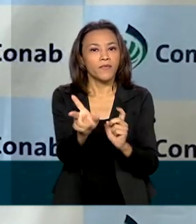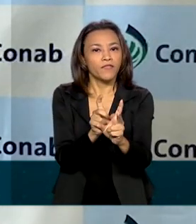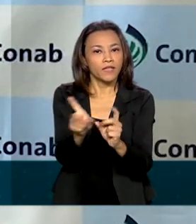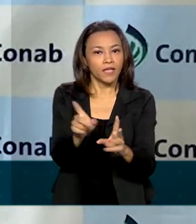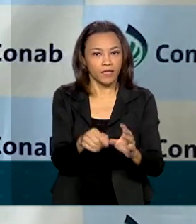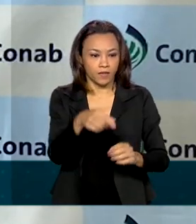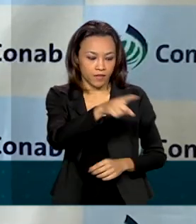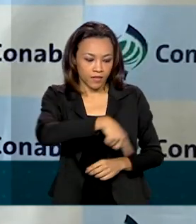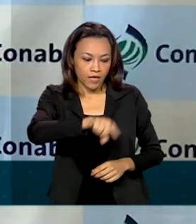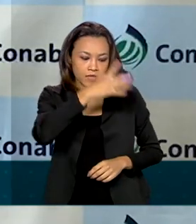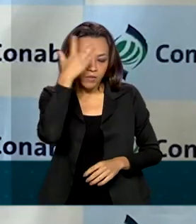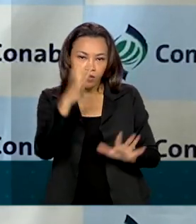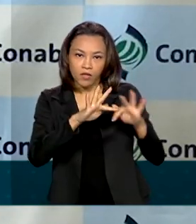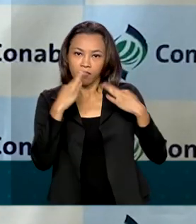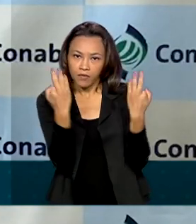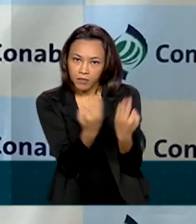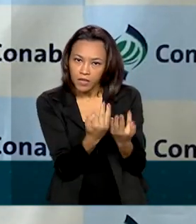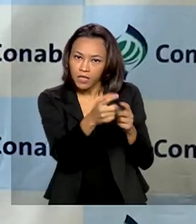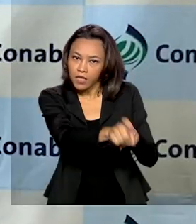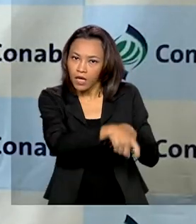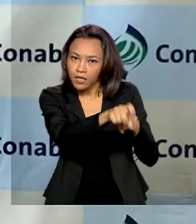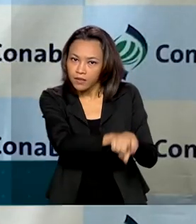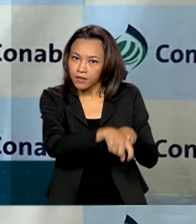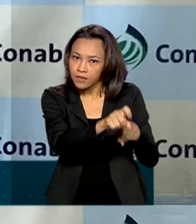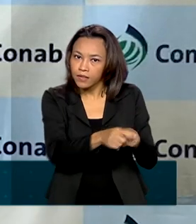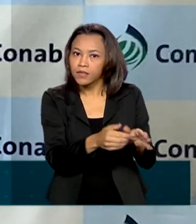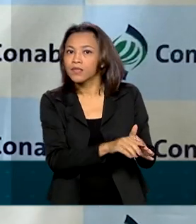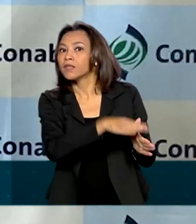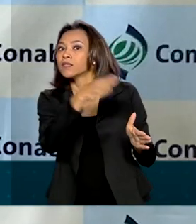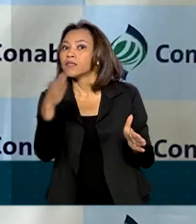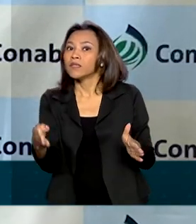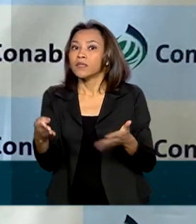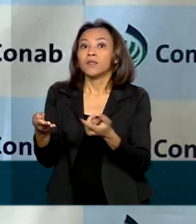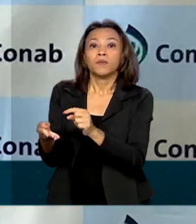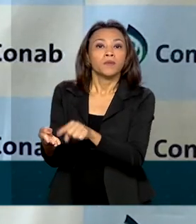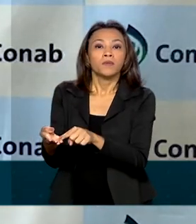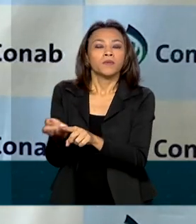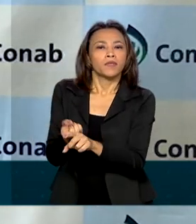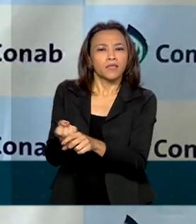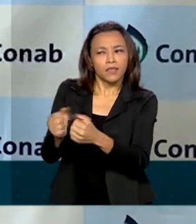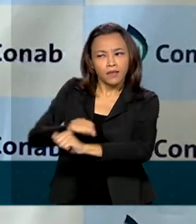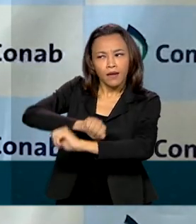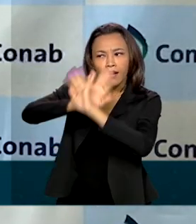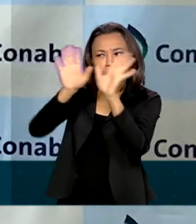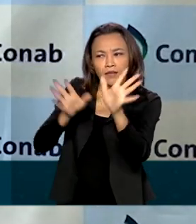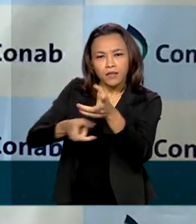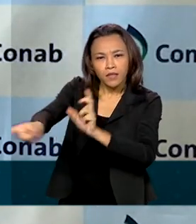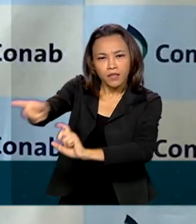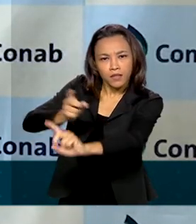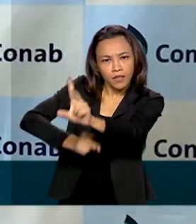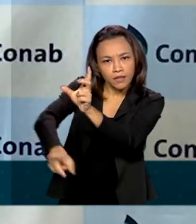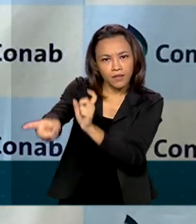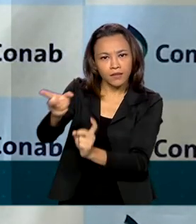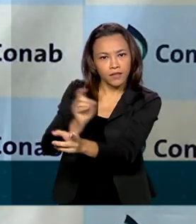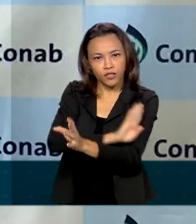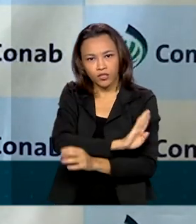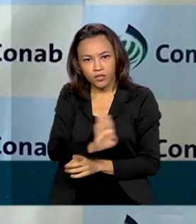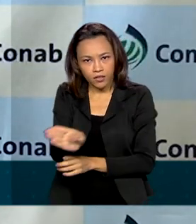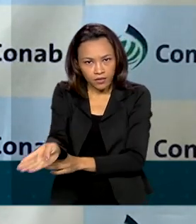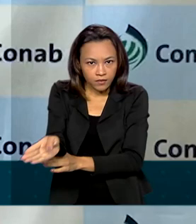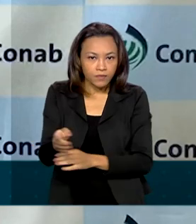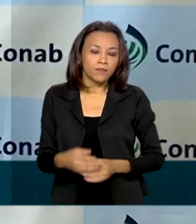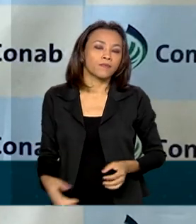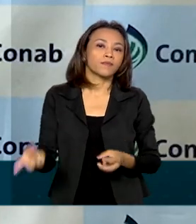agricultores familiares e entre parentes de primeiro grau para promover maior transparência nas operações e também